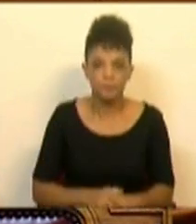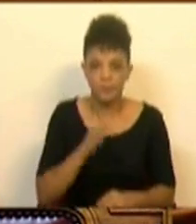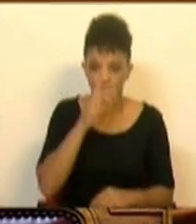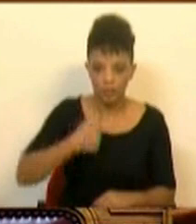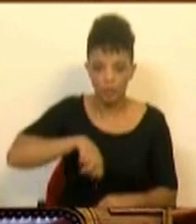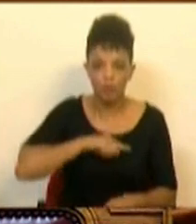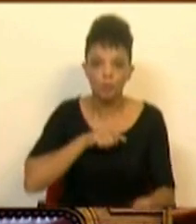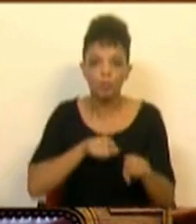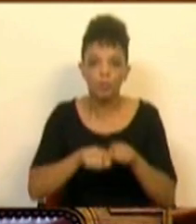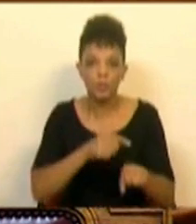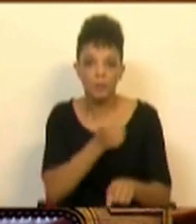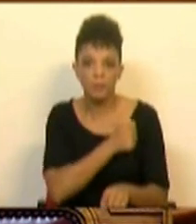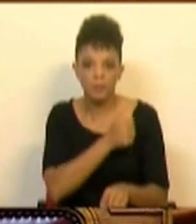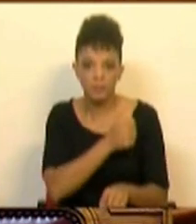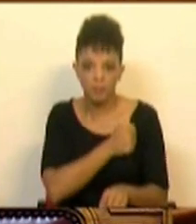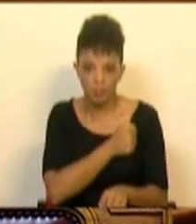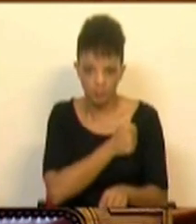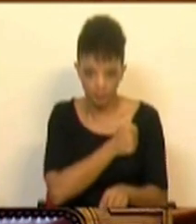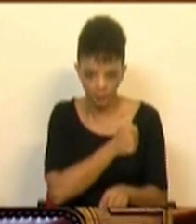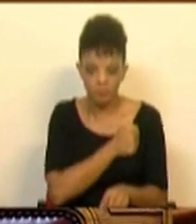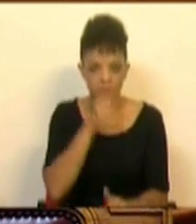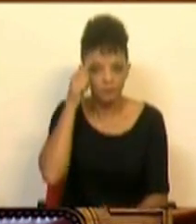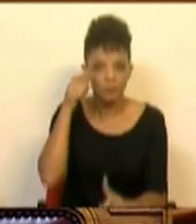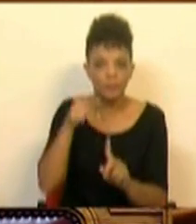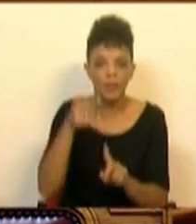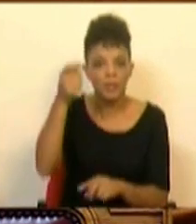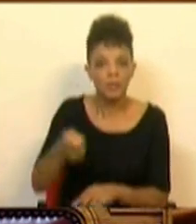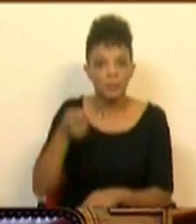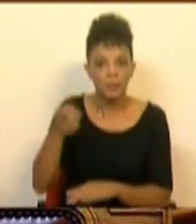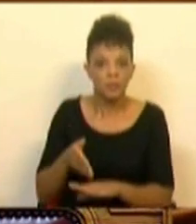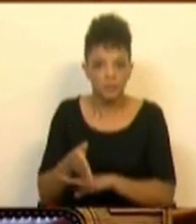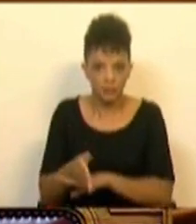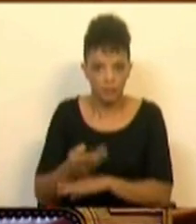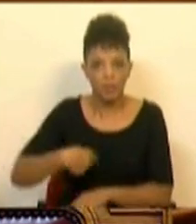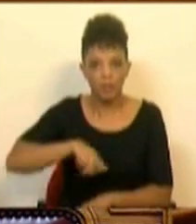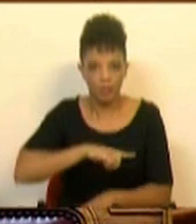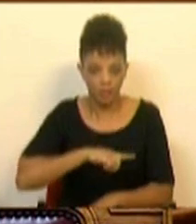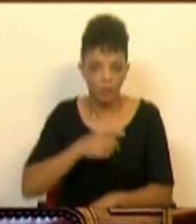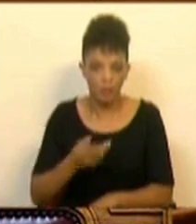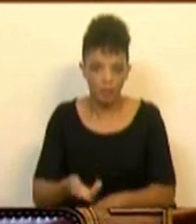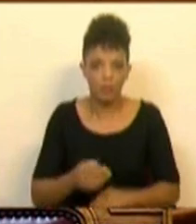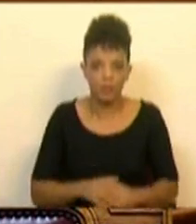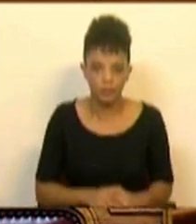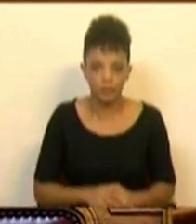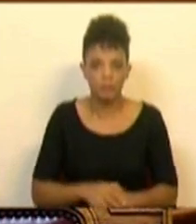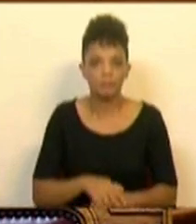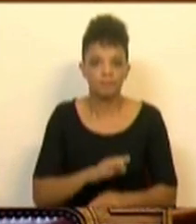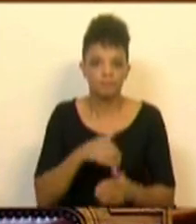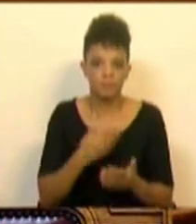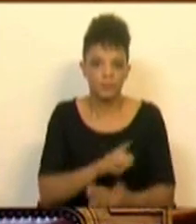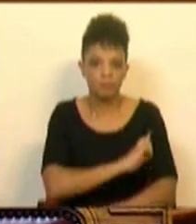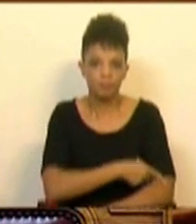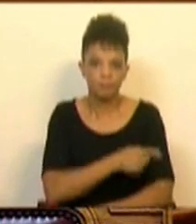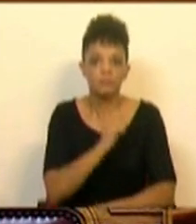quando temos políticas de habitação que visam o arrendamento acessível, nós estamos, precisamente, a potenciar